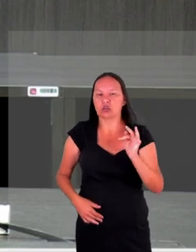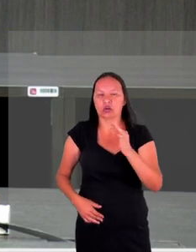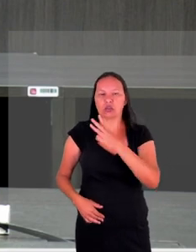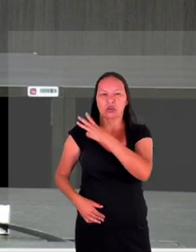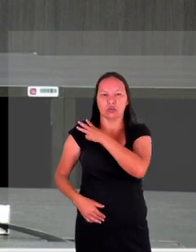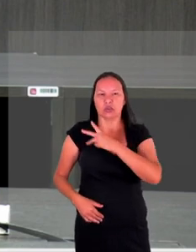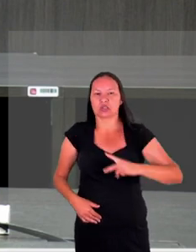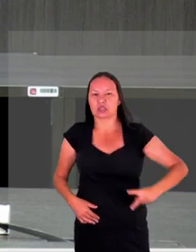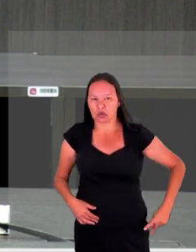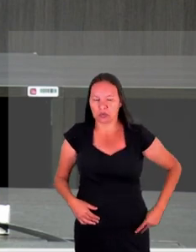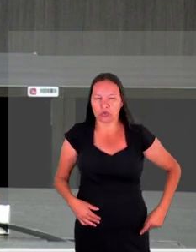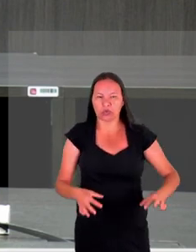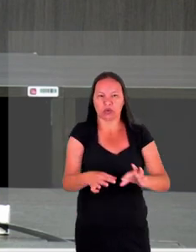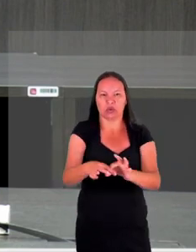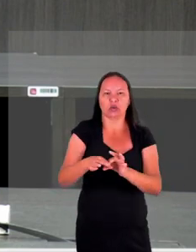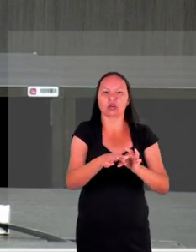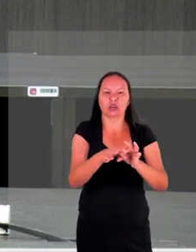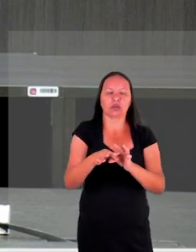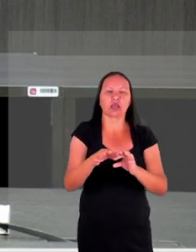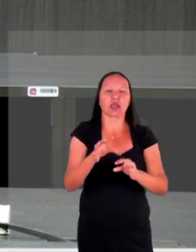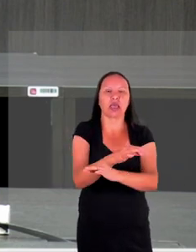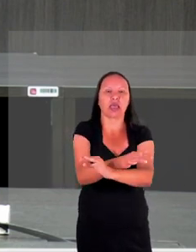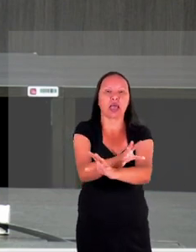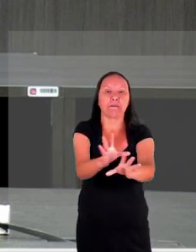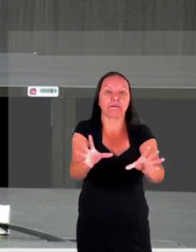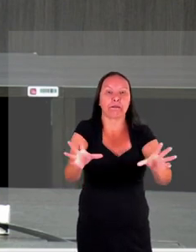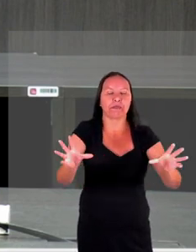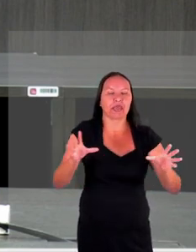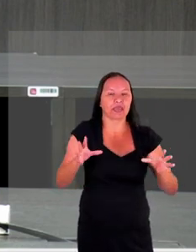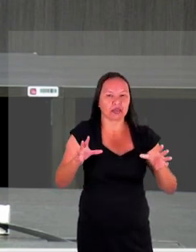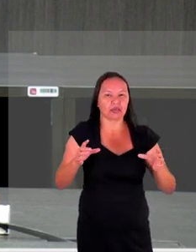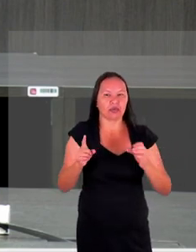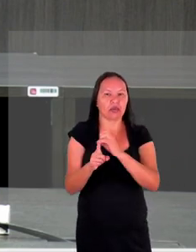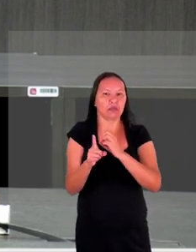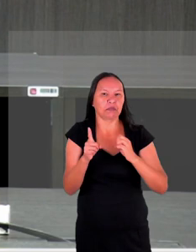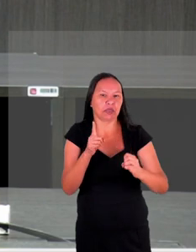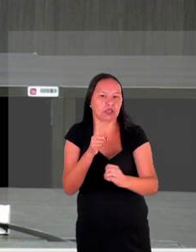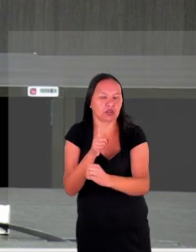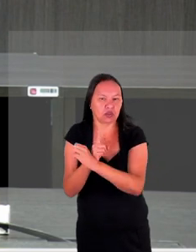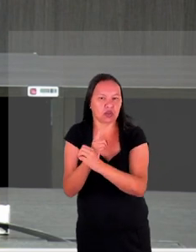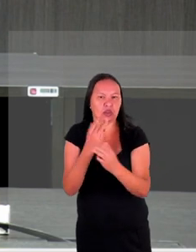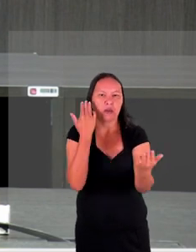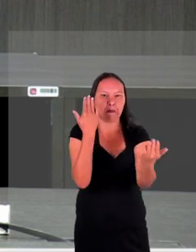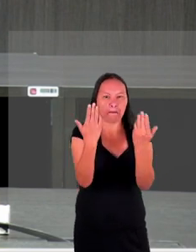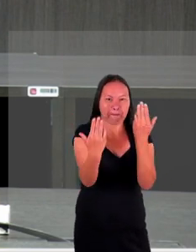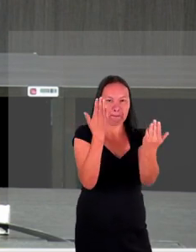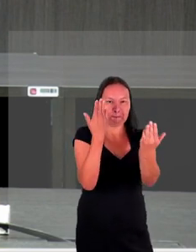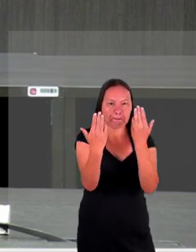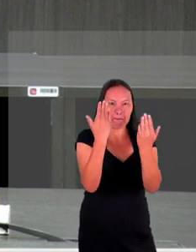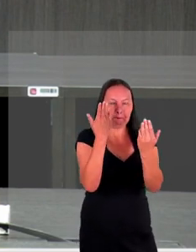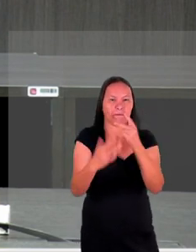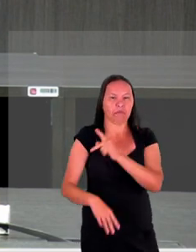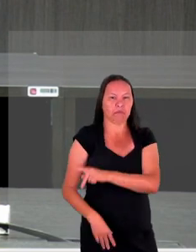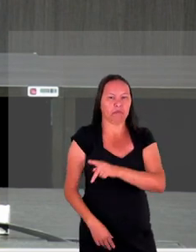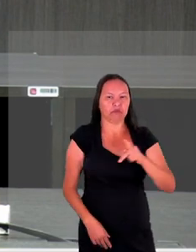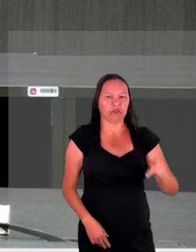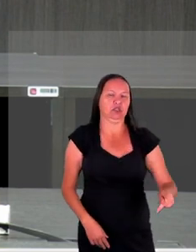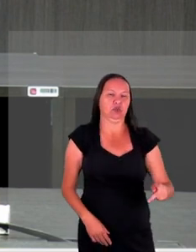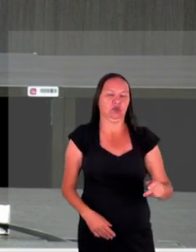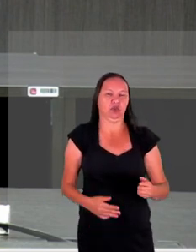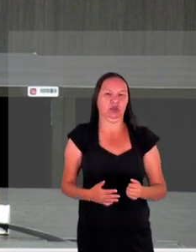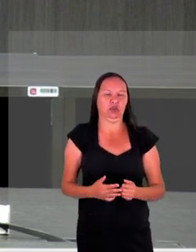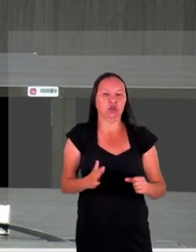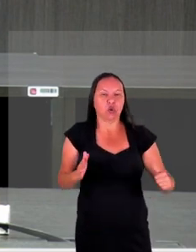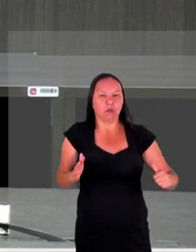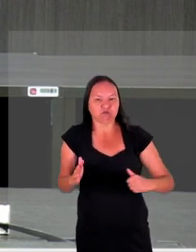então é aberto à sociedade é um curso gravado por uma psicóloga psicóloga Ariely Sagrilo e ele vai falar sobre